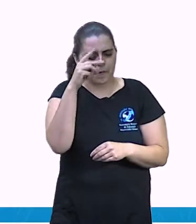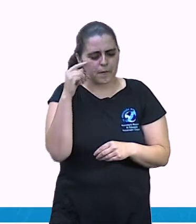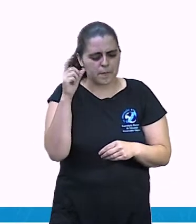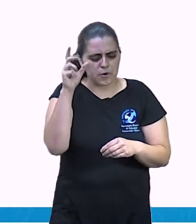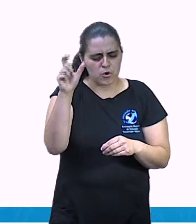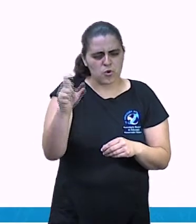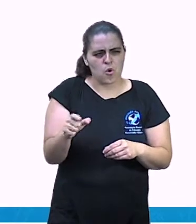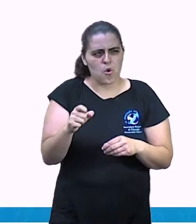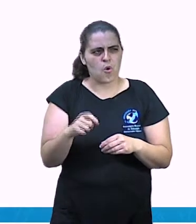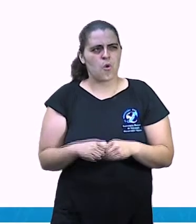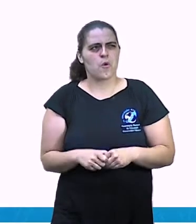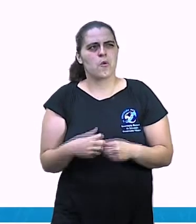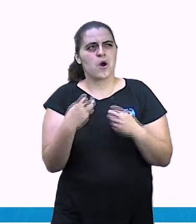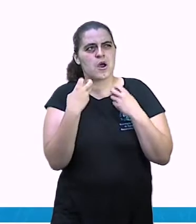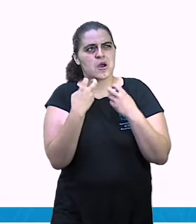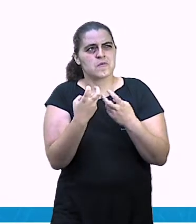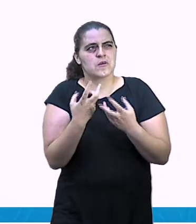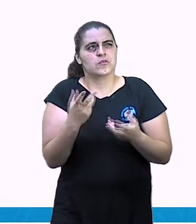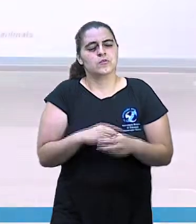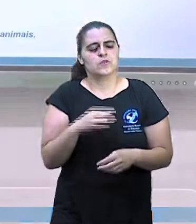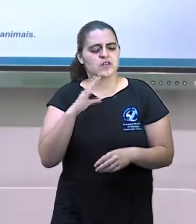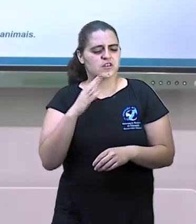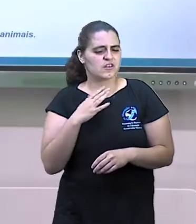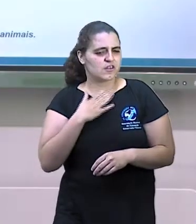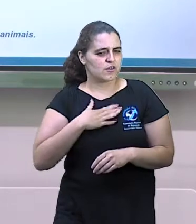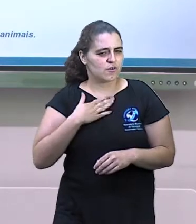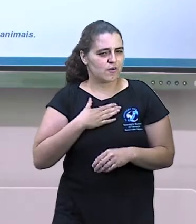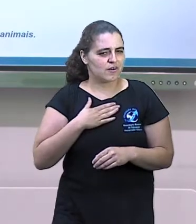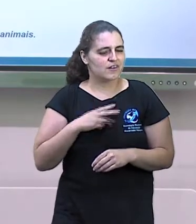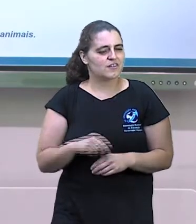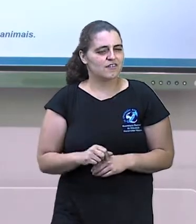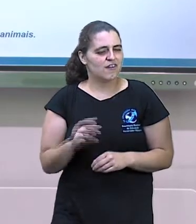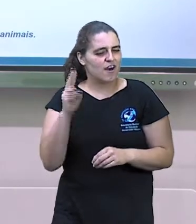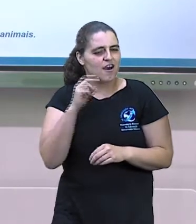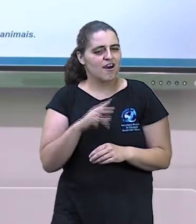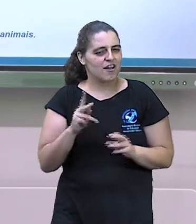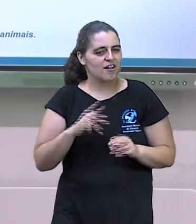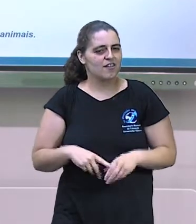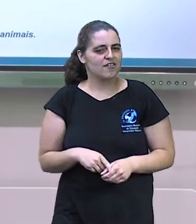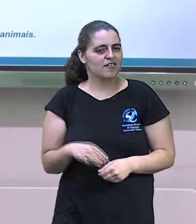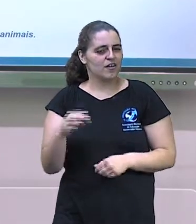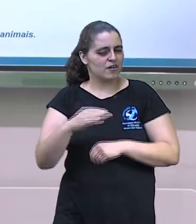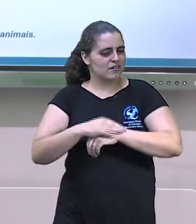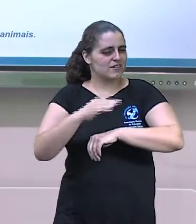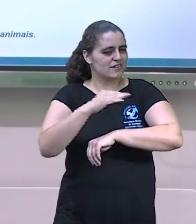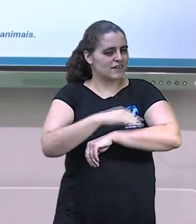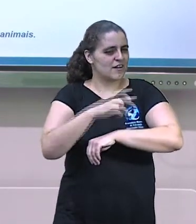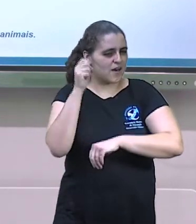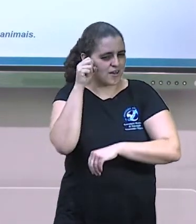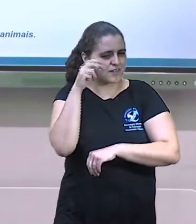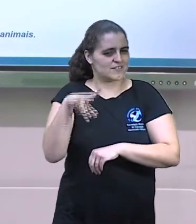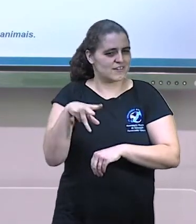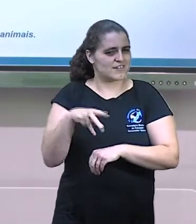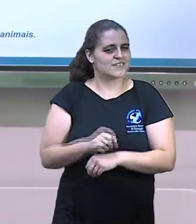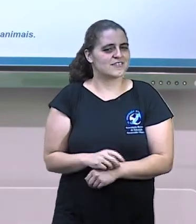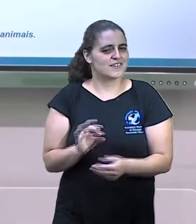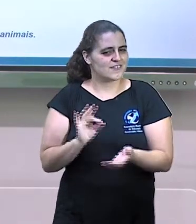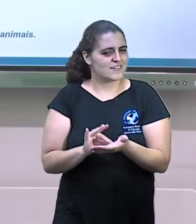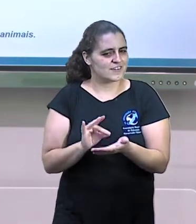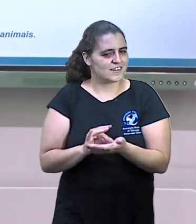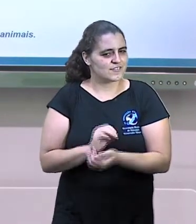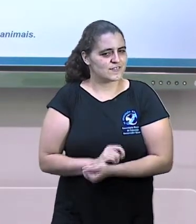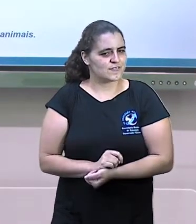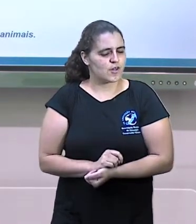Cascudo, conto de animais. Que sapinho matreiro! É ou não é, gente?